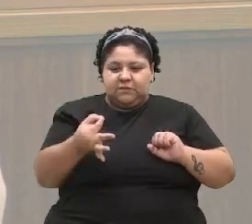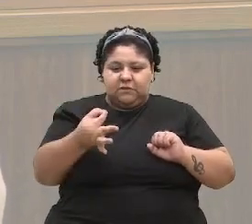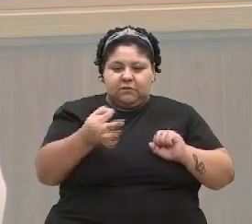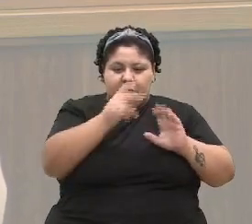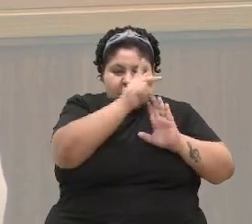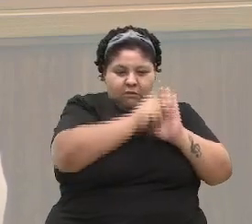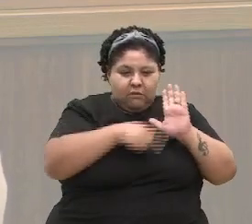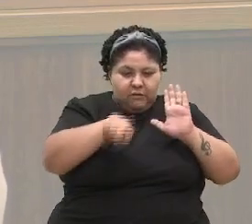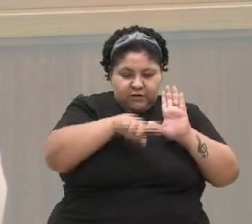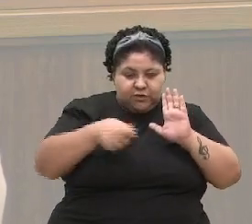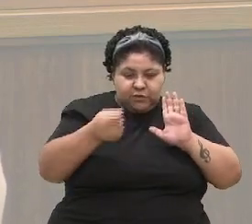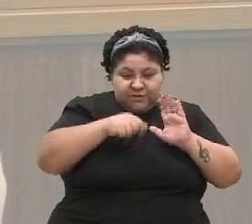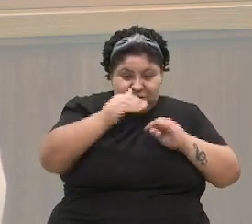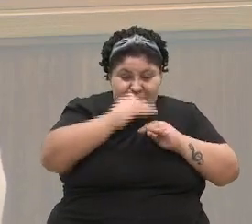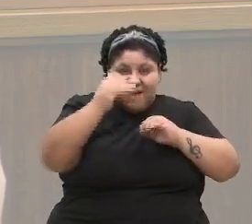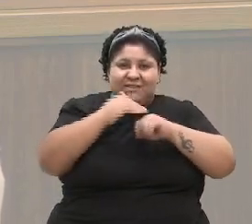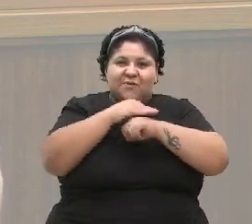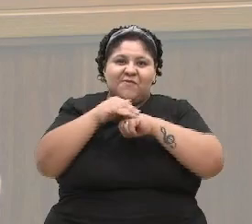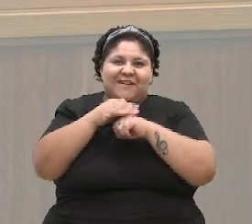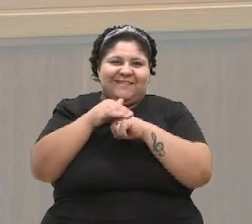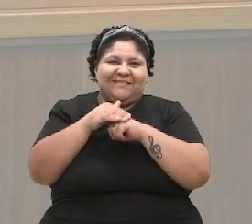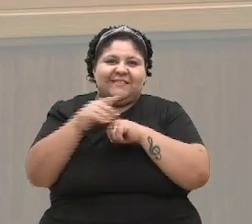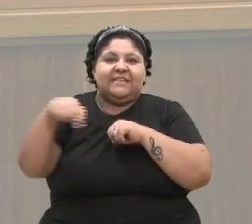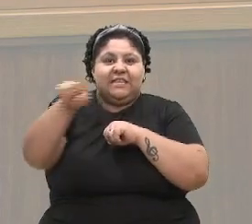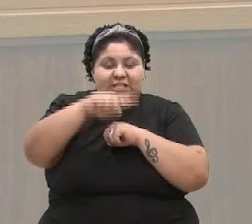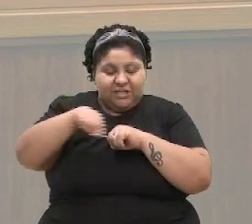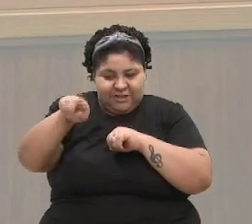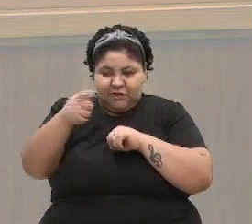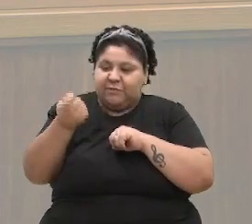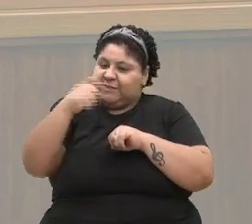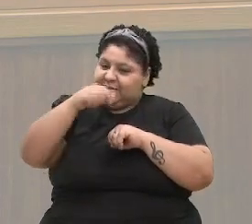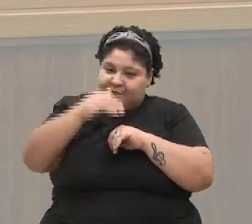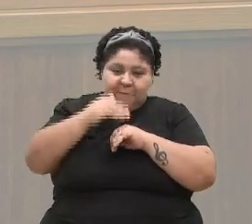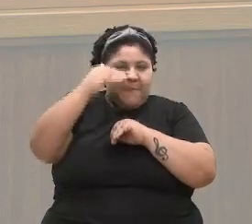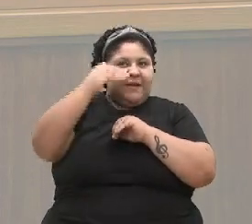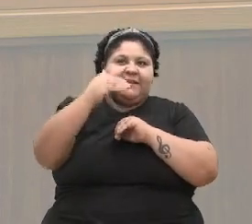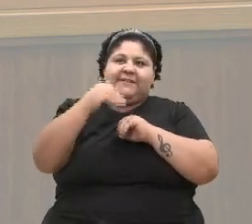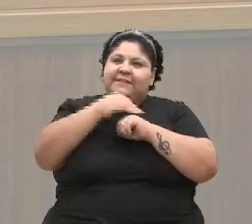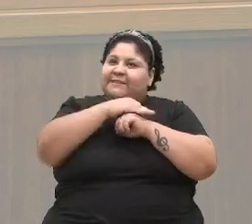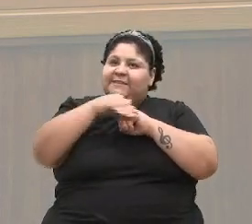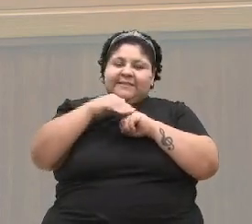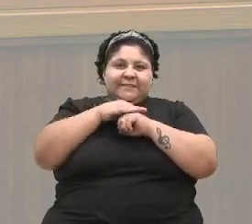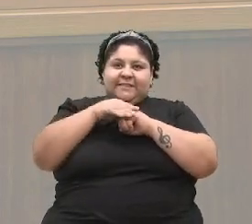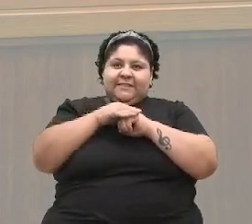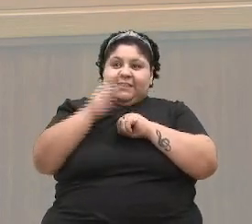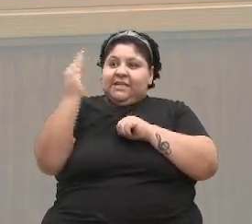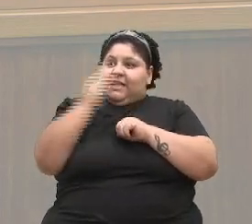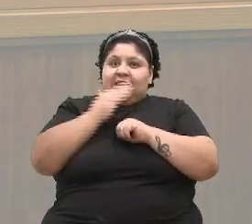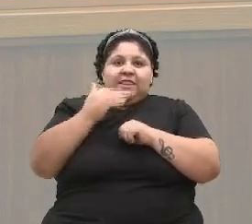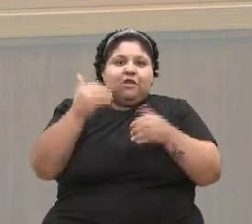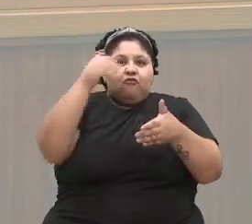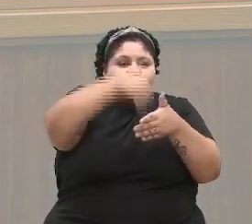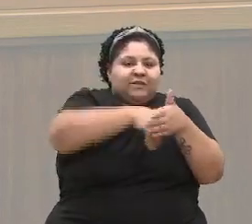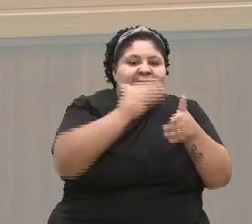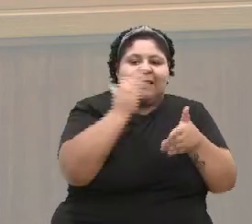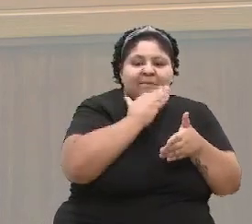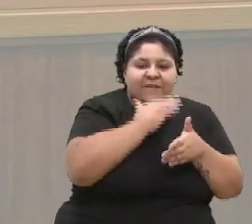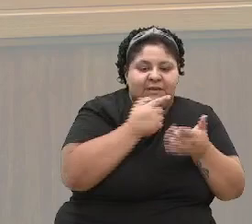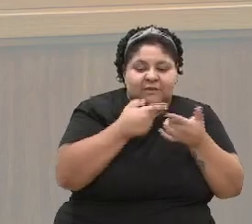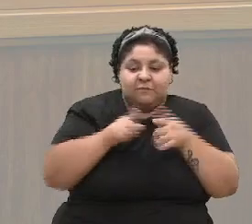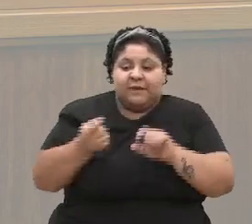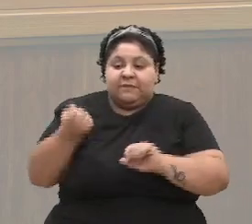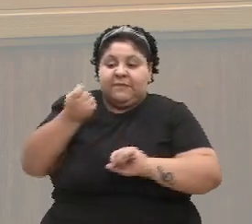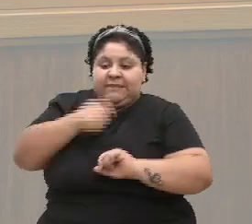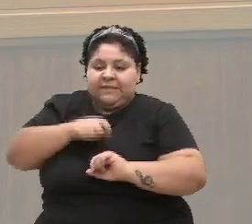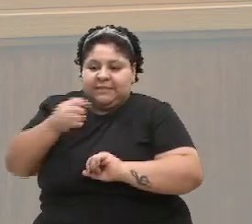precisa de mais diálogo. A gente precisa não votar as coisas num afogadilho, mas a gente também precisa ter o